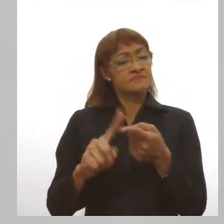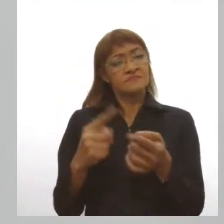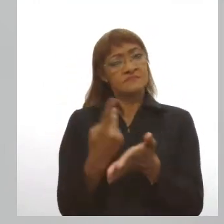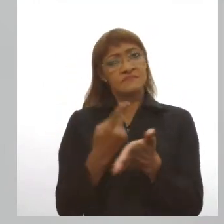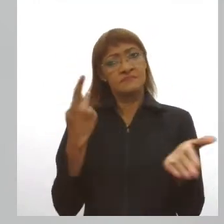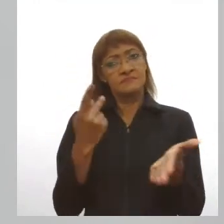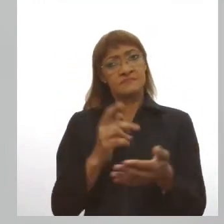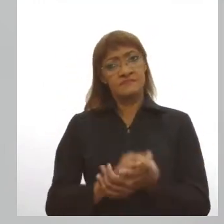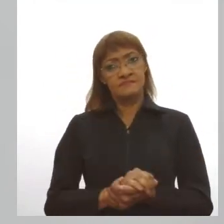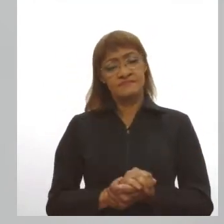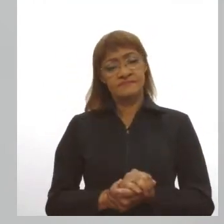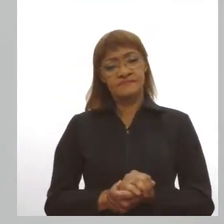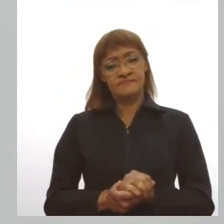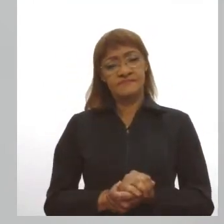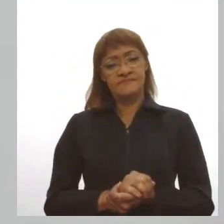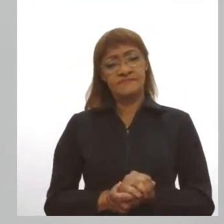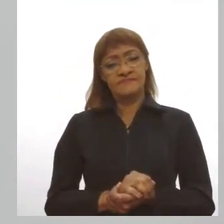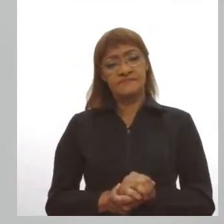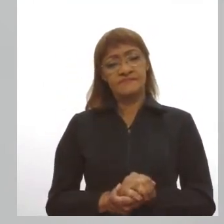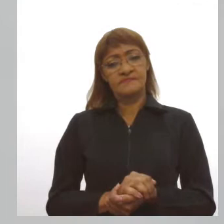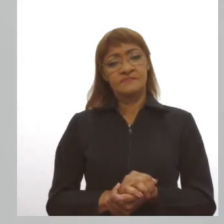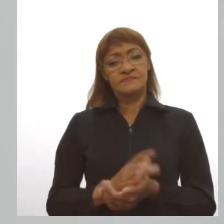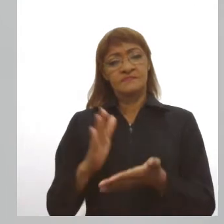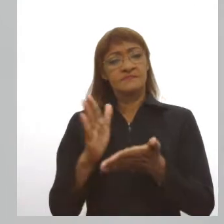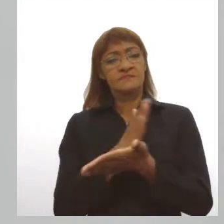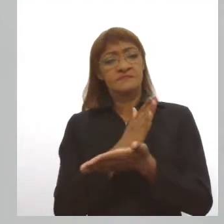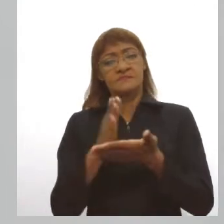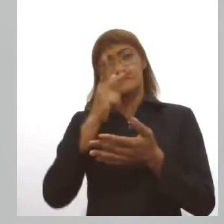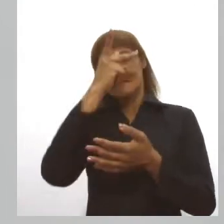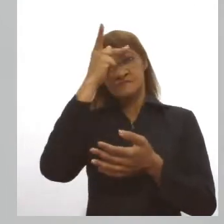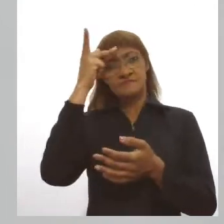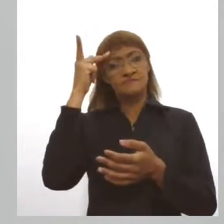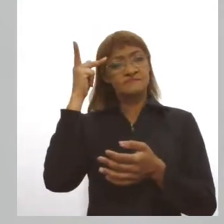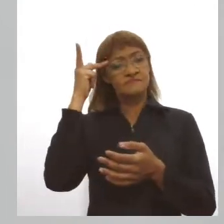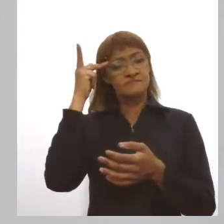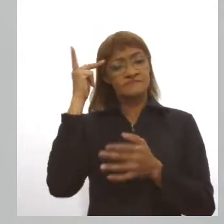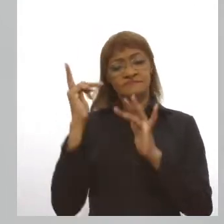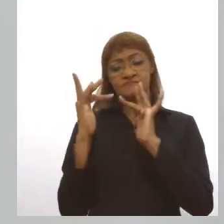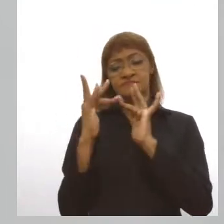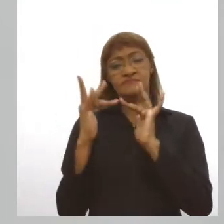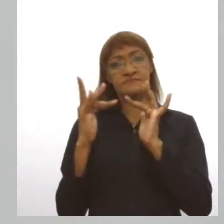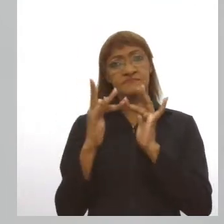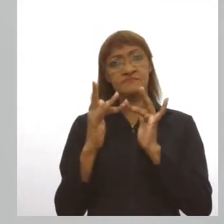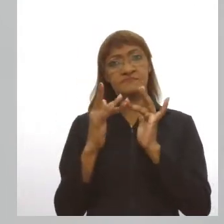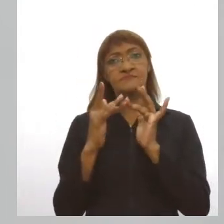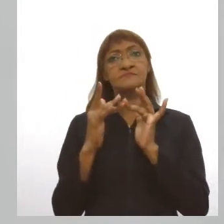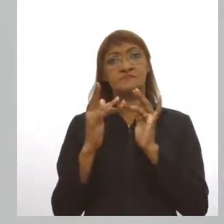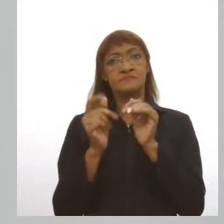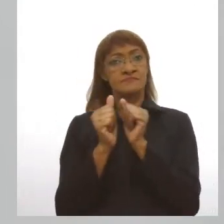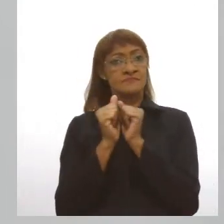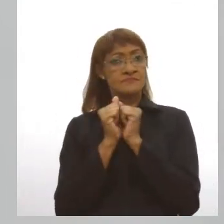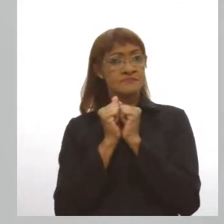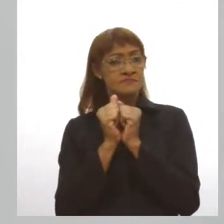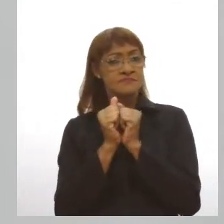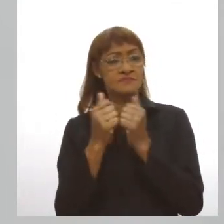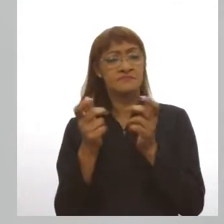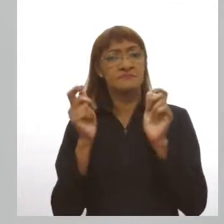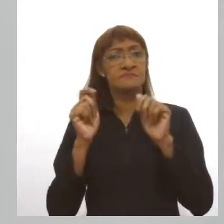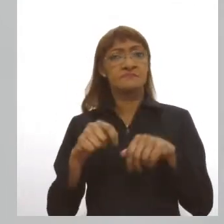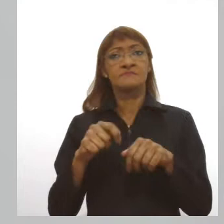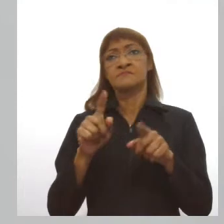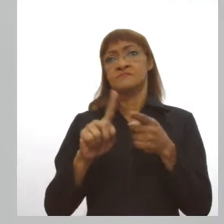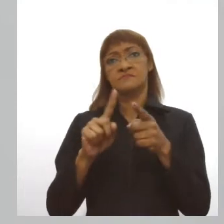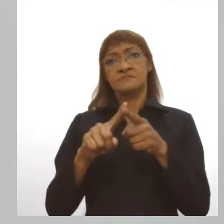você, as pessoas com o seu convívio, você tem uma maior proximidade com o telefone, enfim,